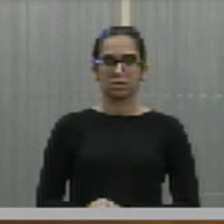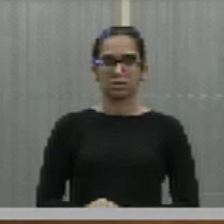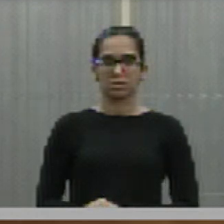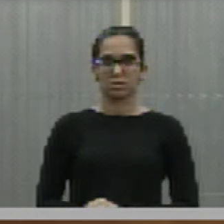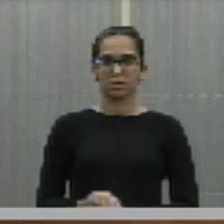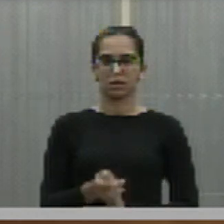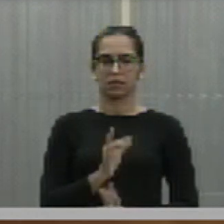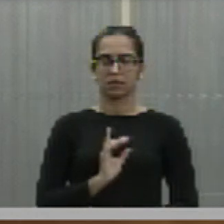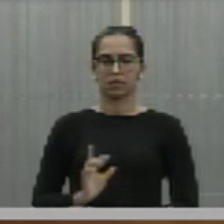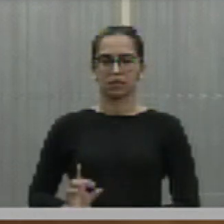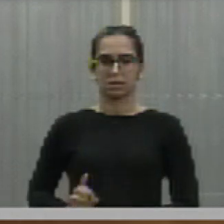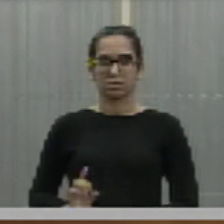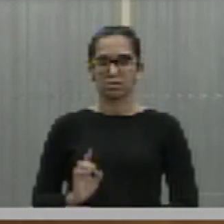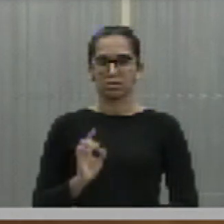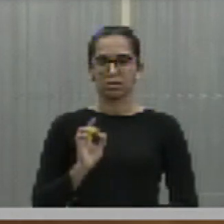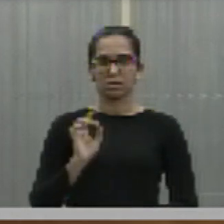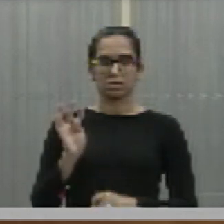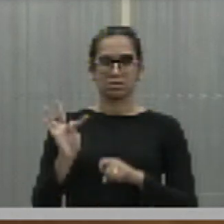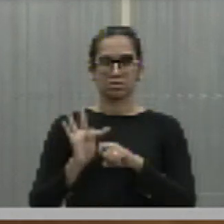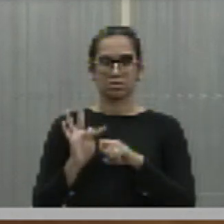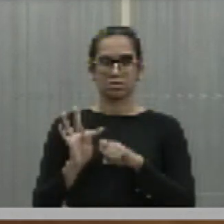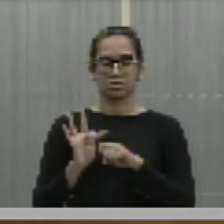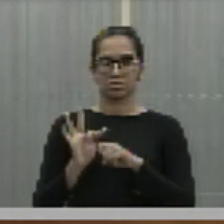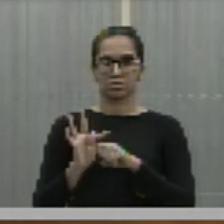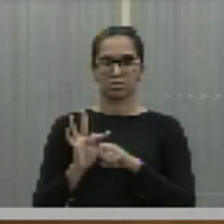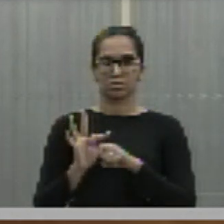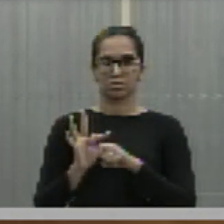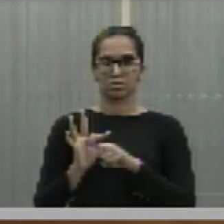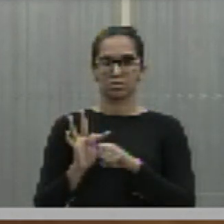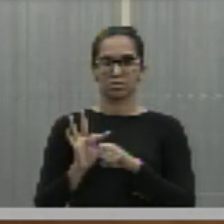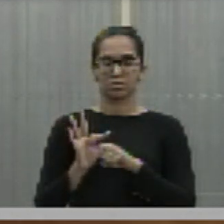Deputado Dr. Coelho, como vota?